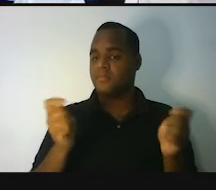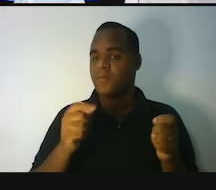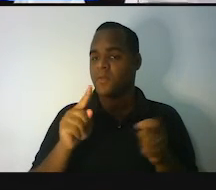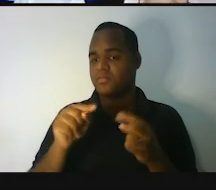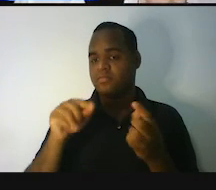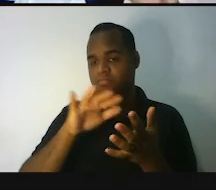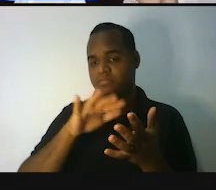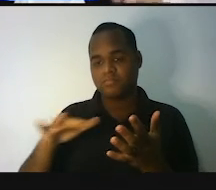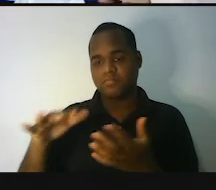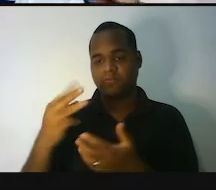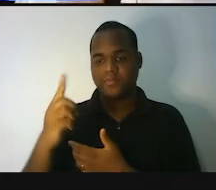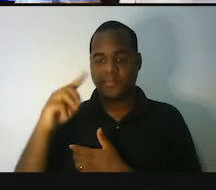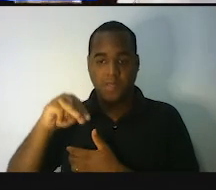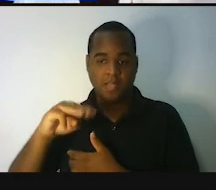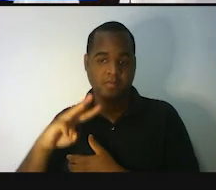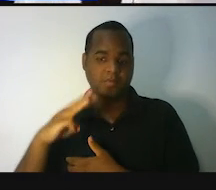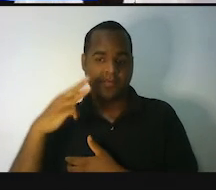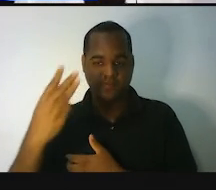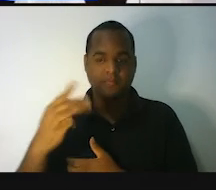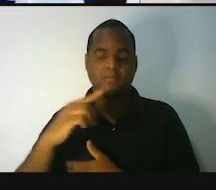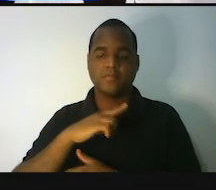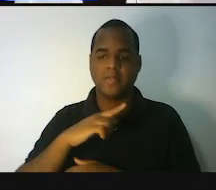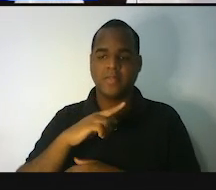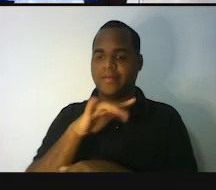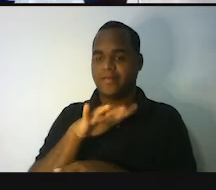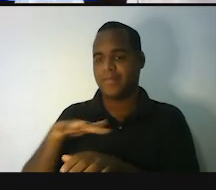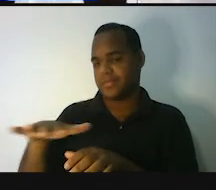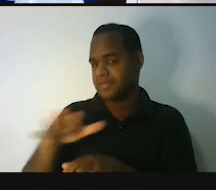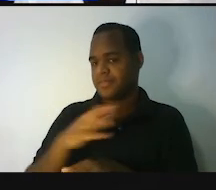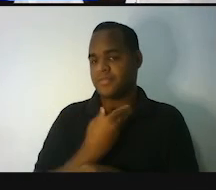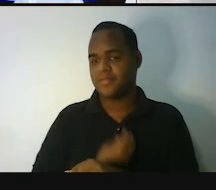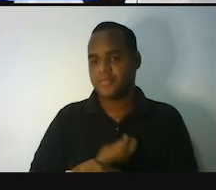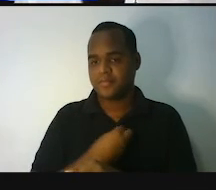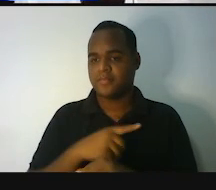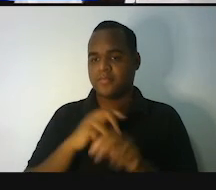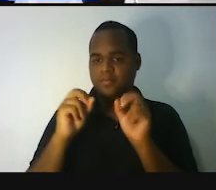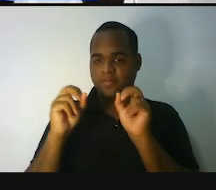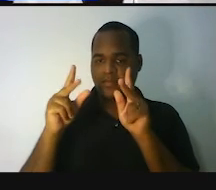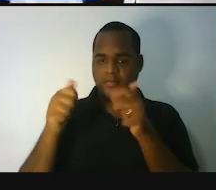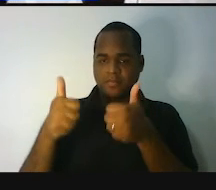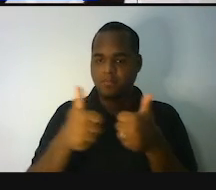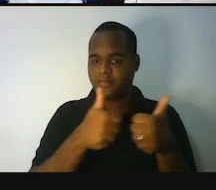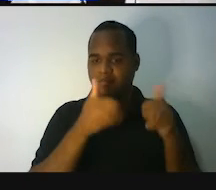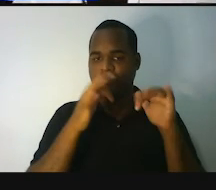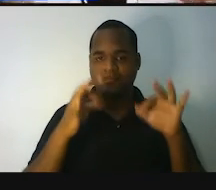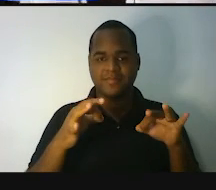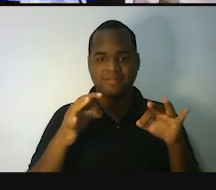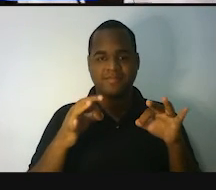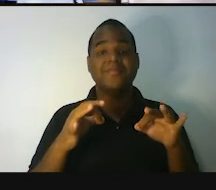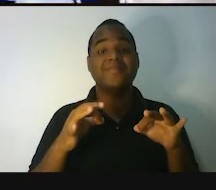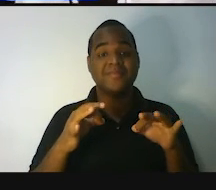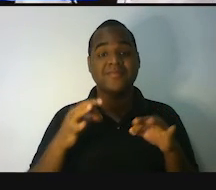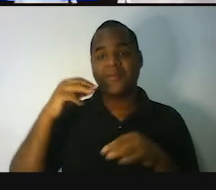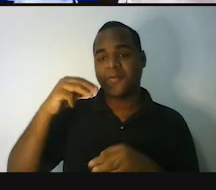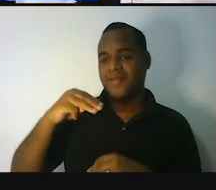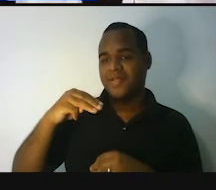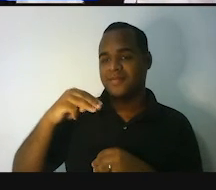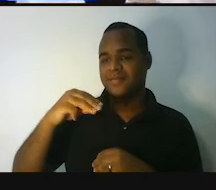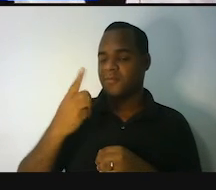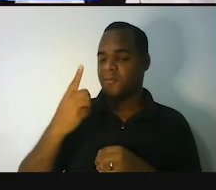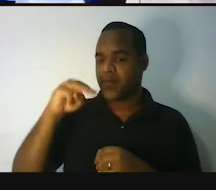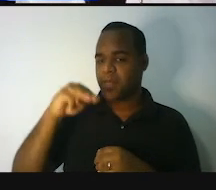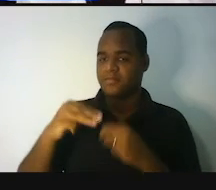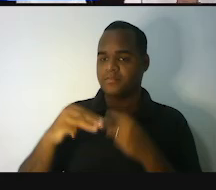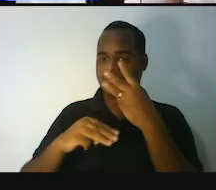que ele ocupa um metro cúbico de espaço. Certo? É um cubo que é um metro cúbico.